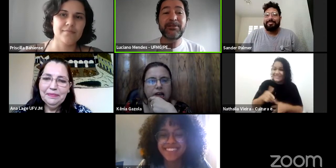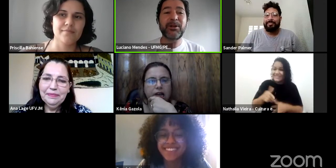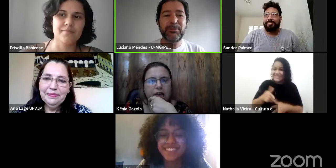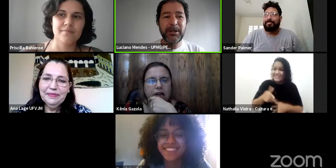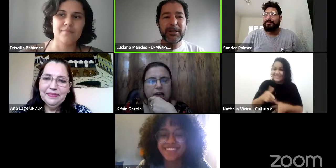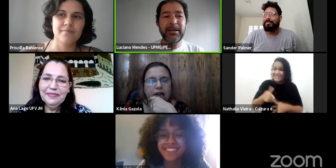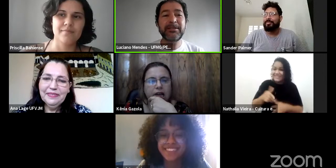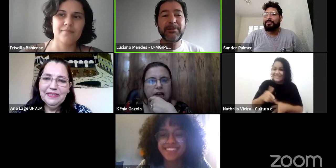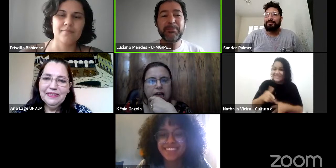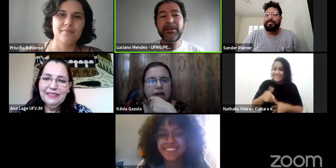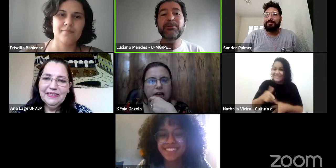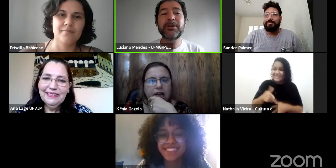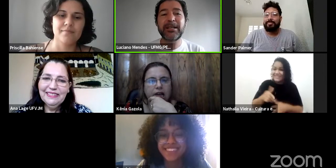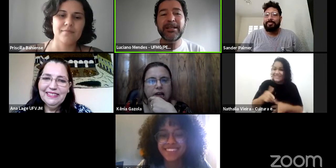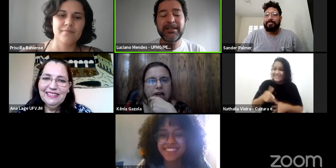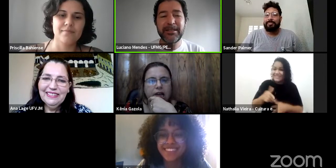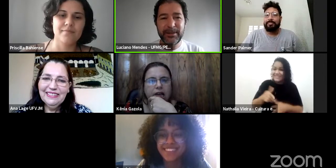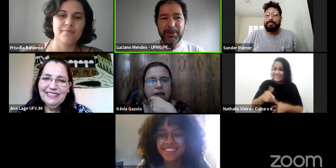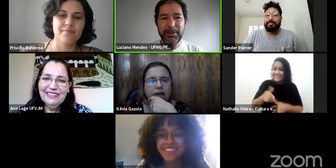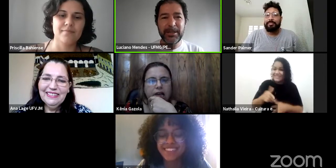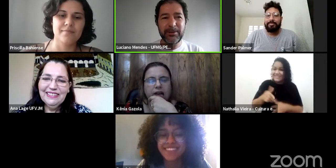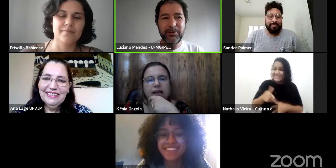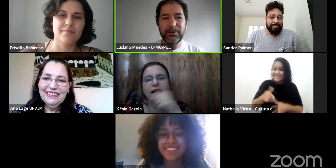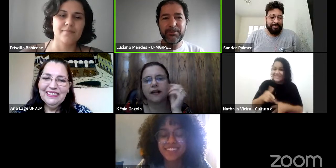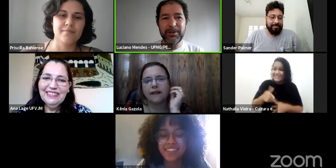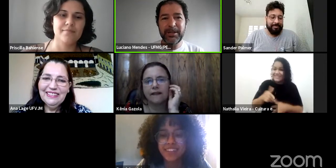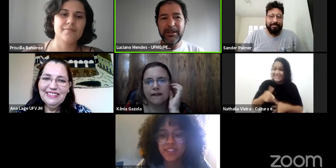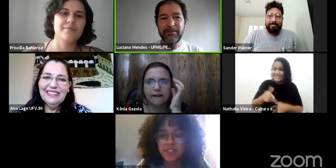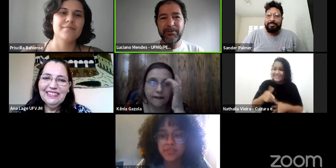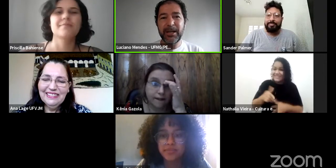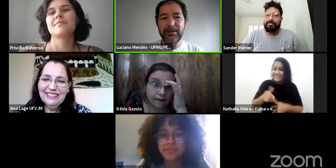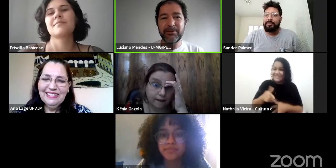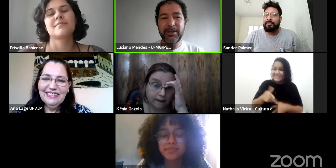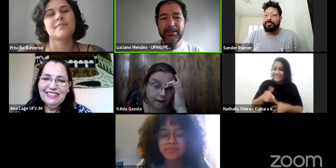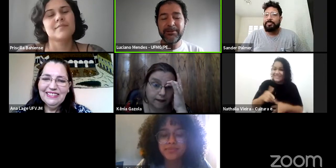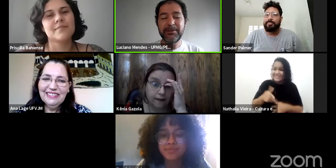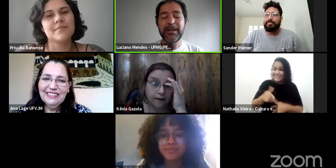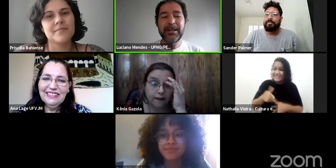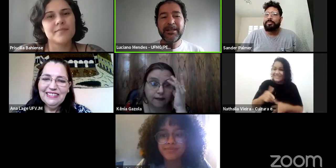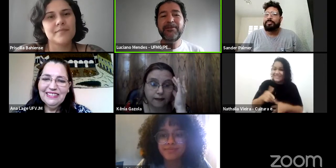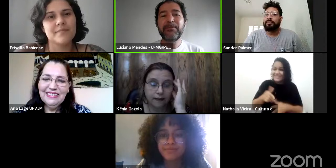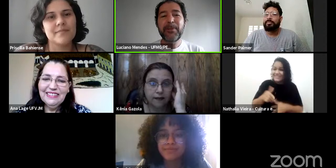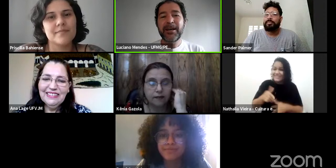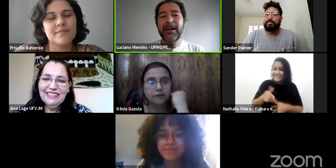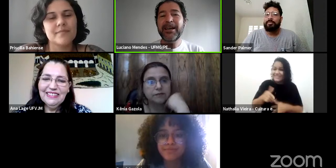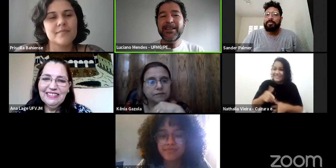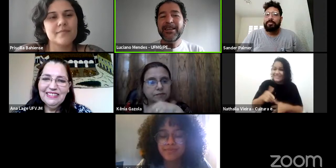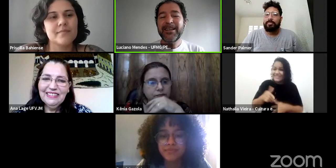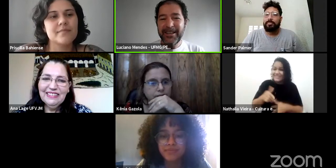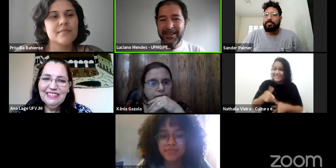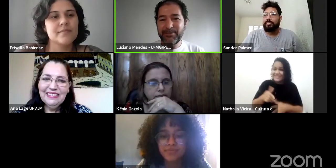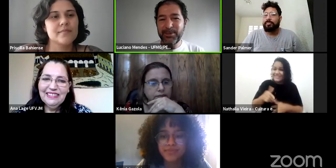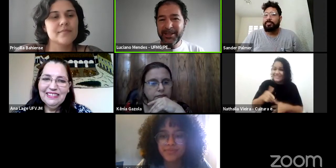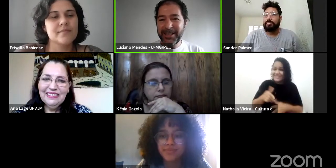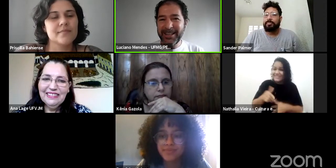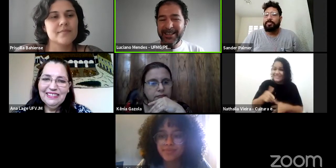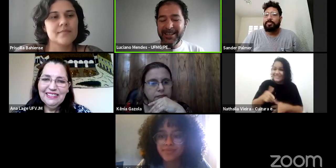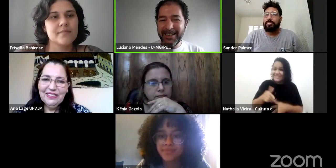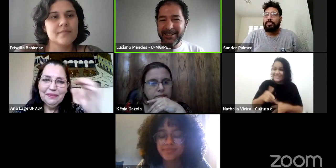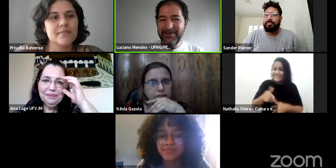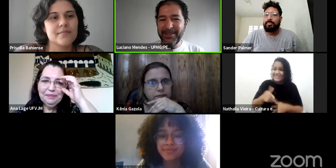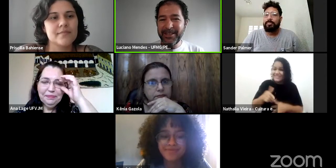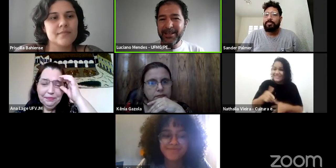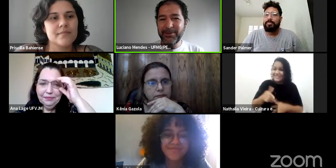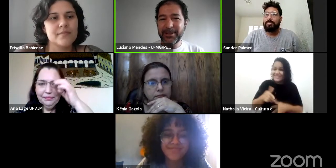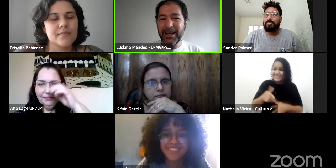Artes, da Escola de Belas Artes, que é matriculada nessa disciplina conosco aqui na Faculdade de Educação. Então, Rai, ponte-la